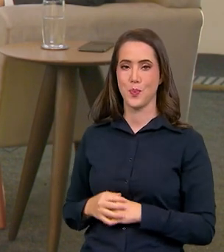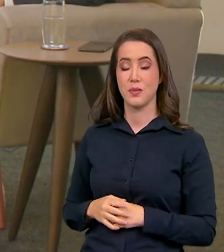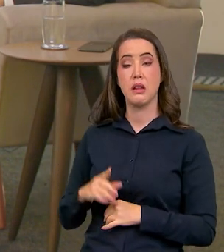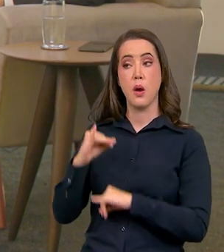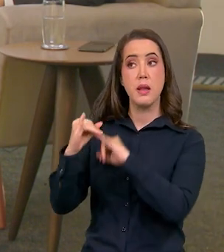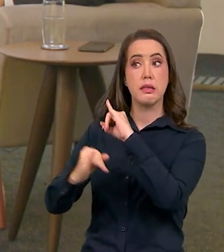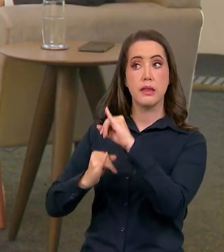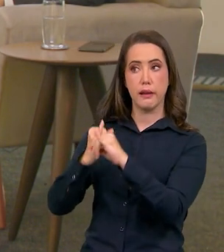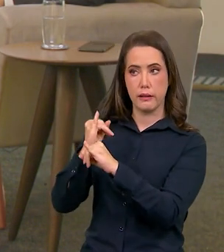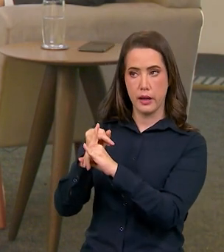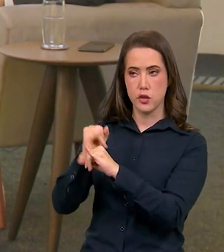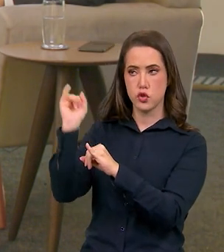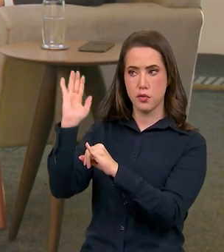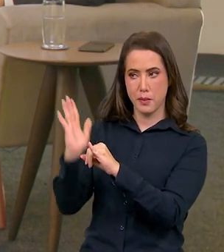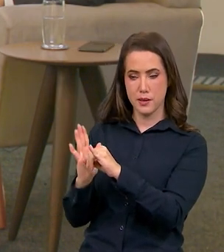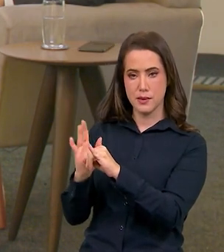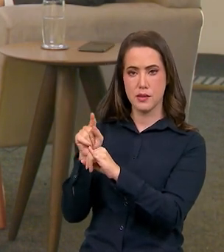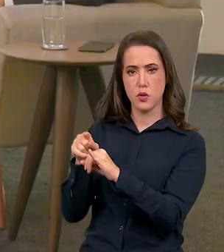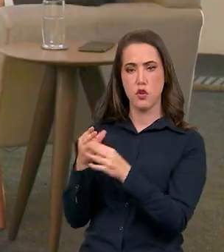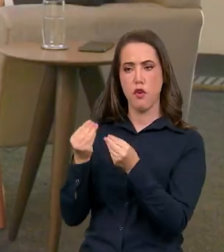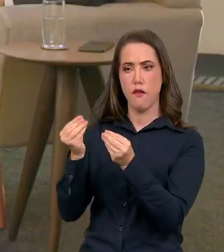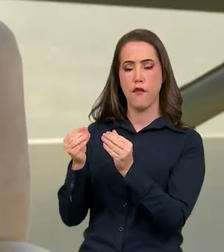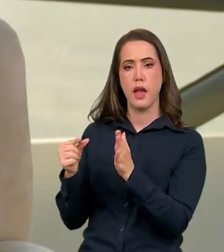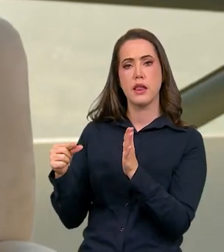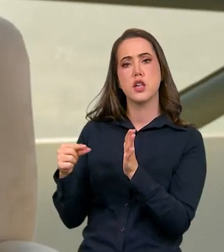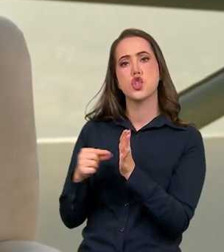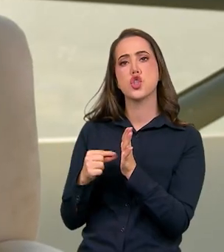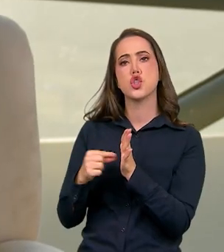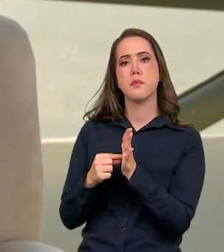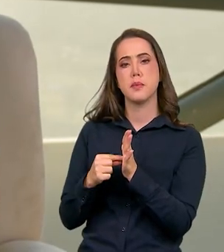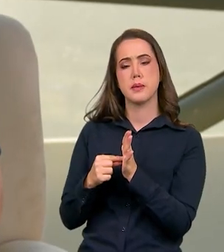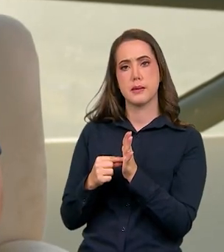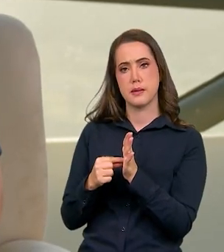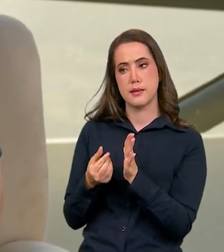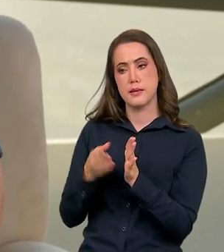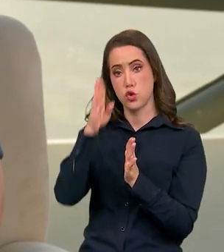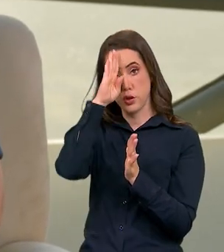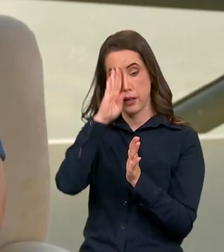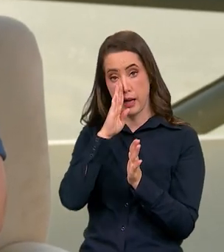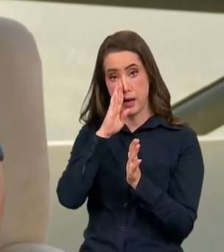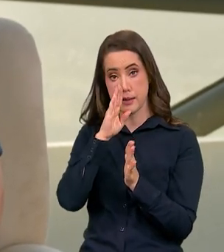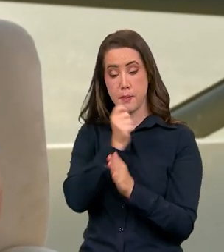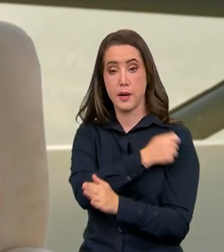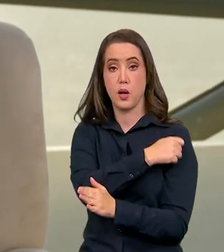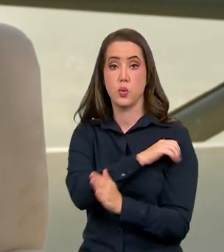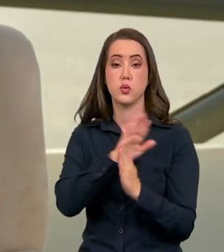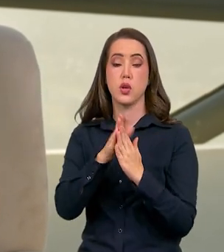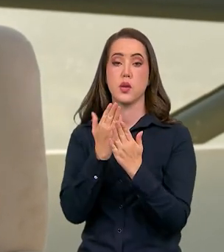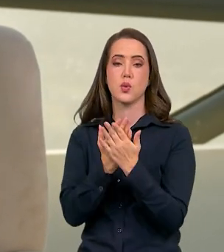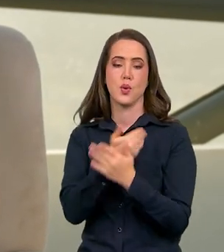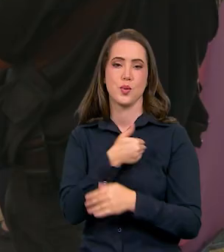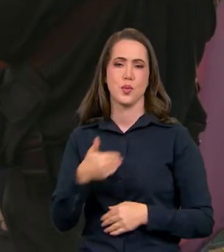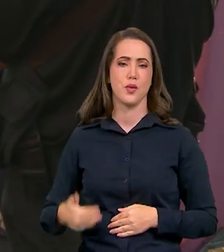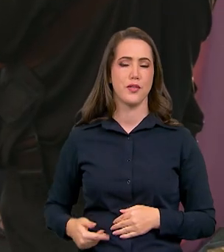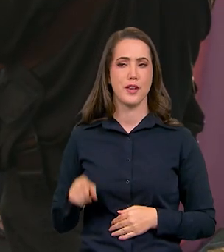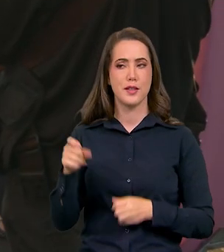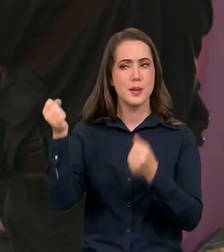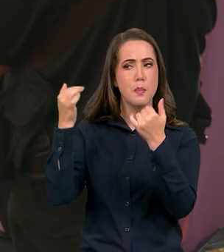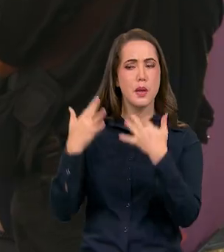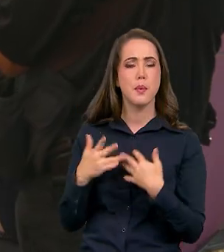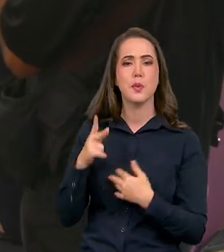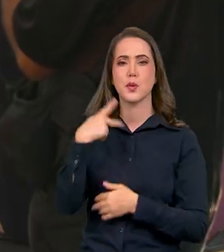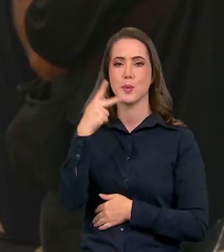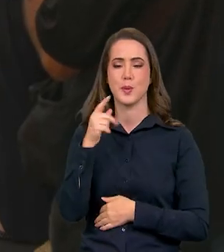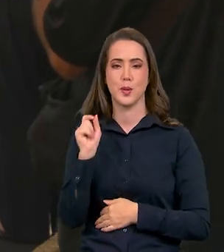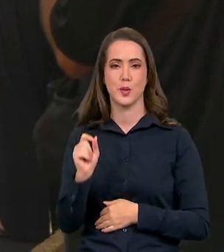Brasil que prevê a distribuição de chips gratuitos para alunos de escolas públicas. Não é isso? Eu gostaria que o falasse um pouco dessa